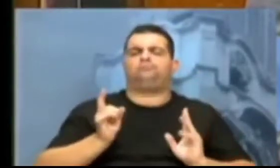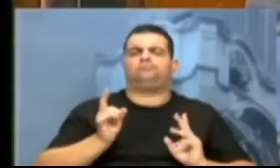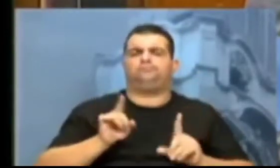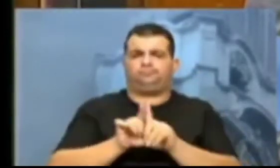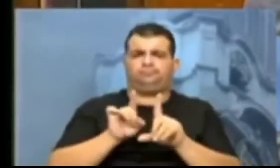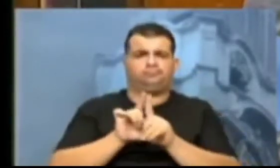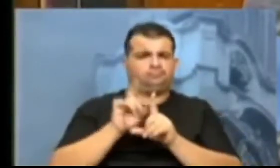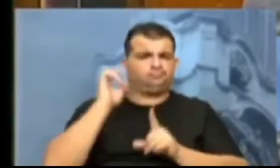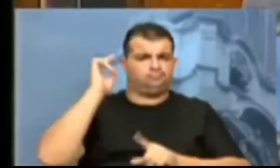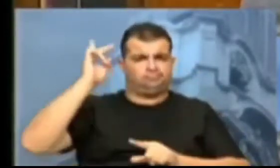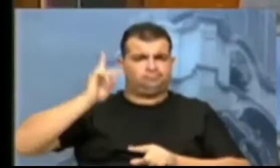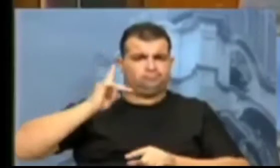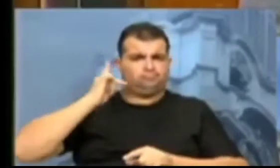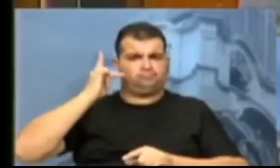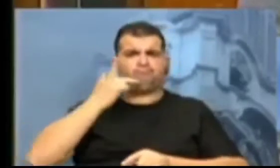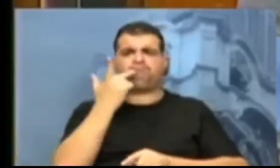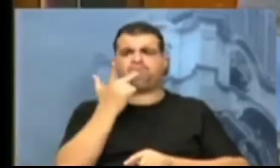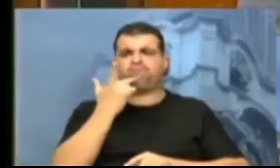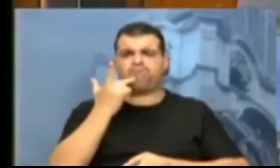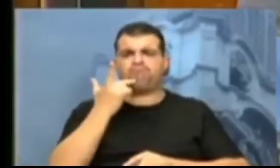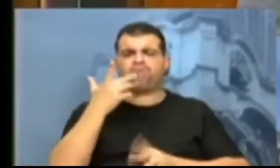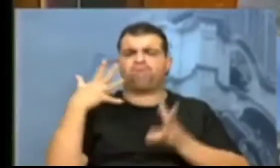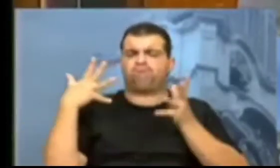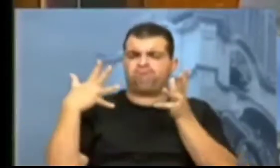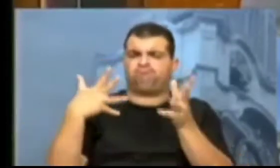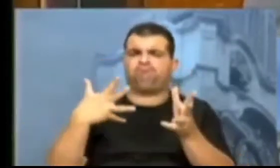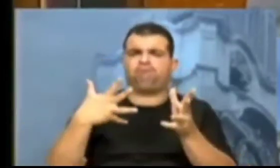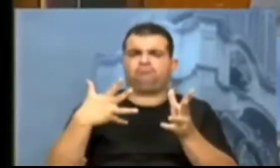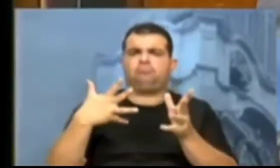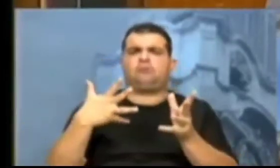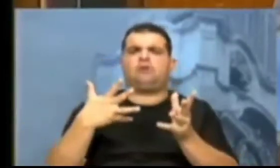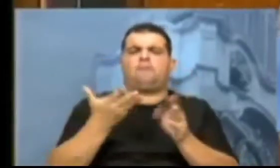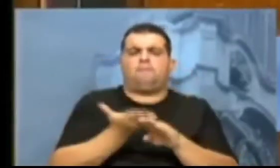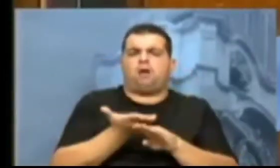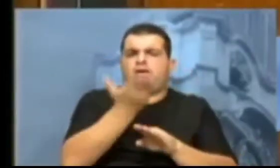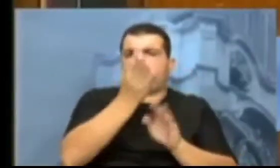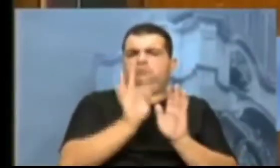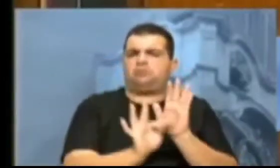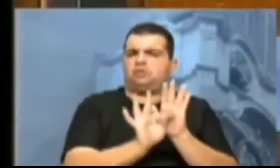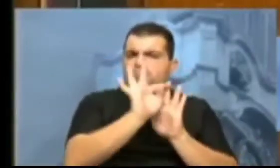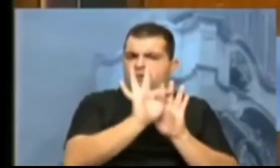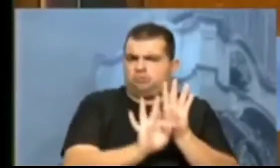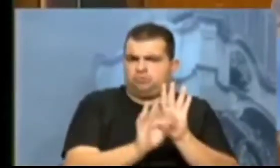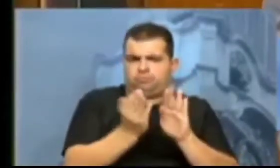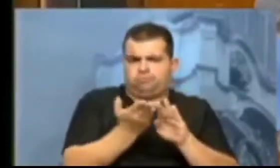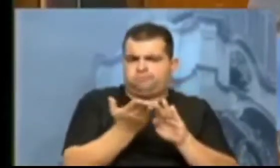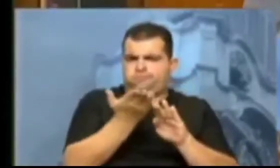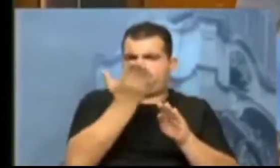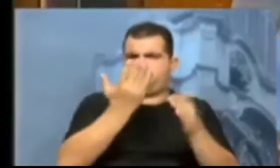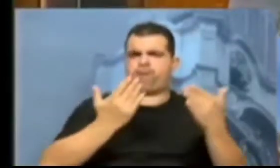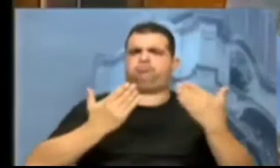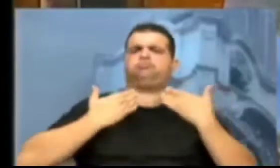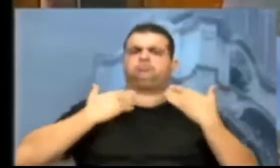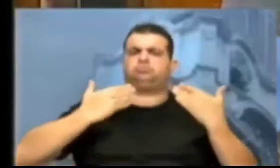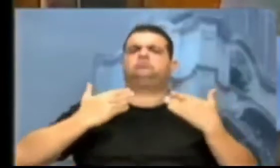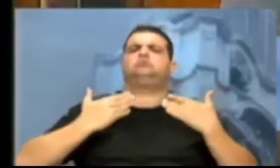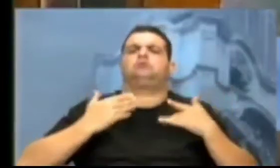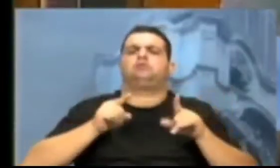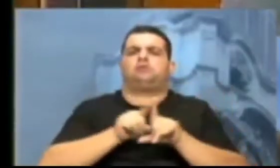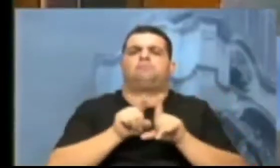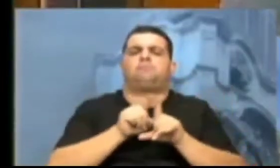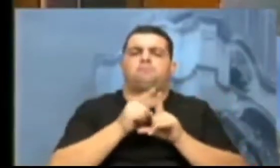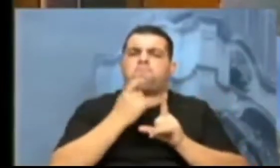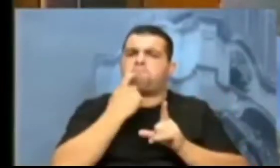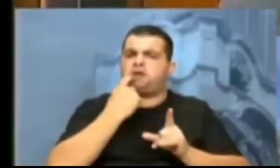que trazem como consequência o aquecimento global, a morte de peixes, a